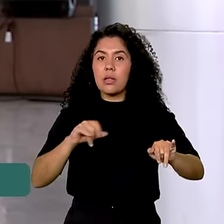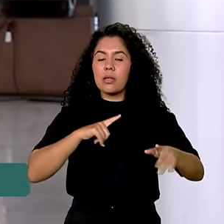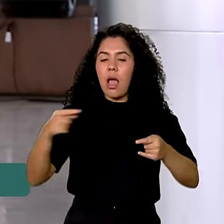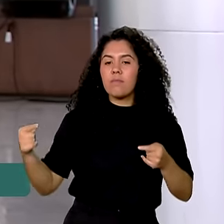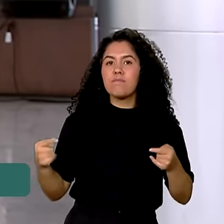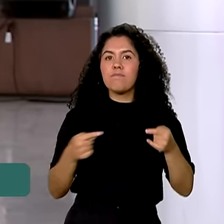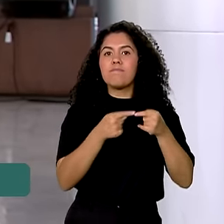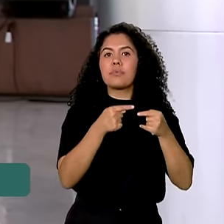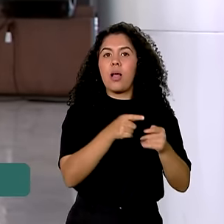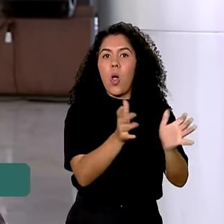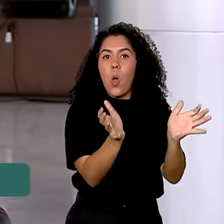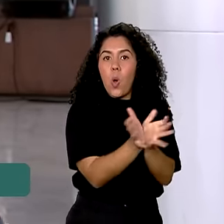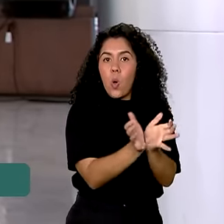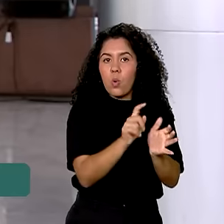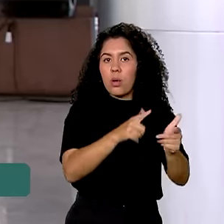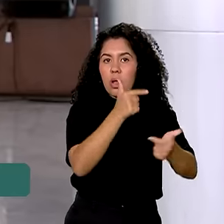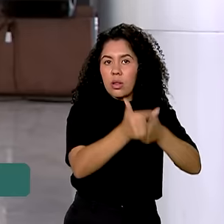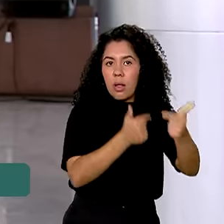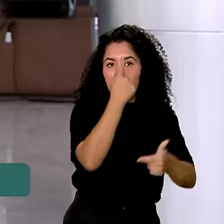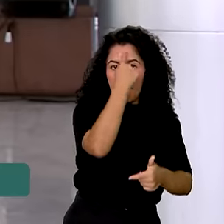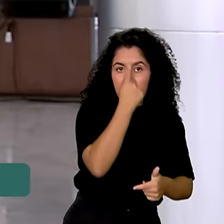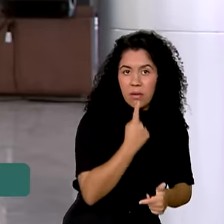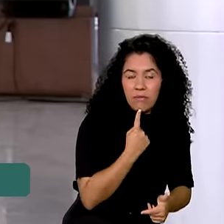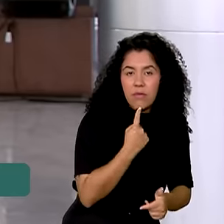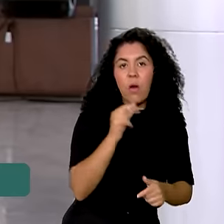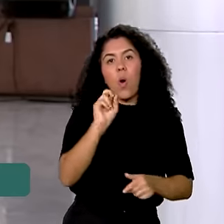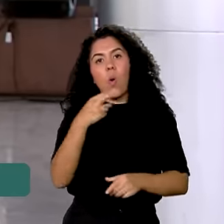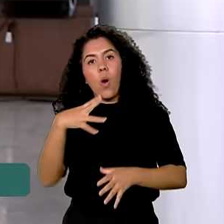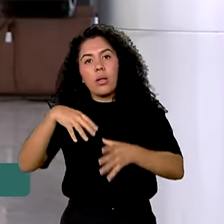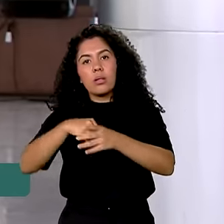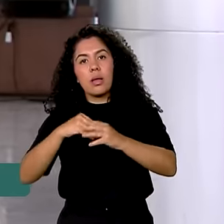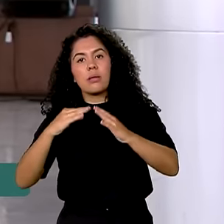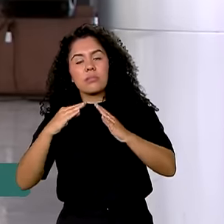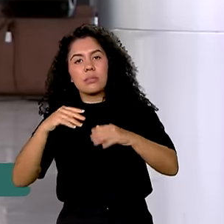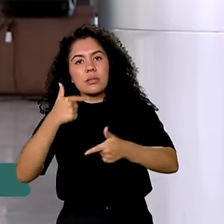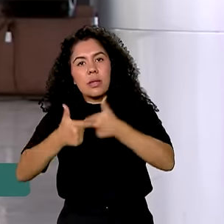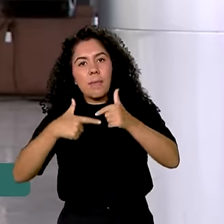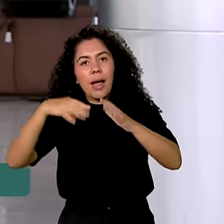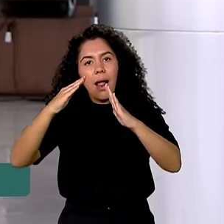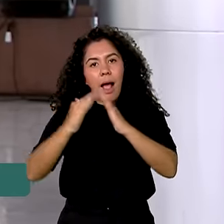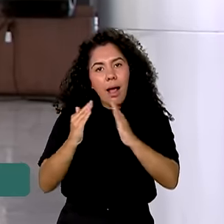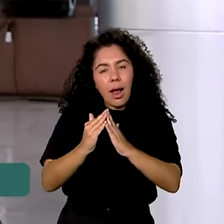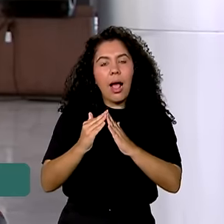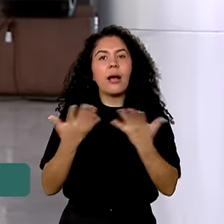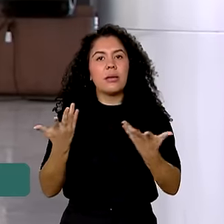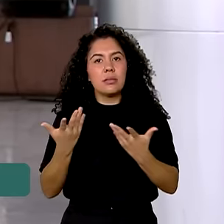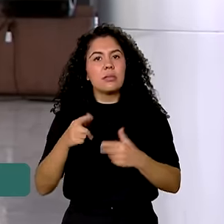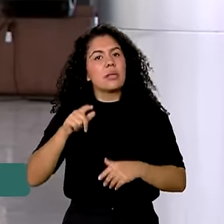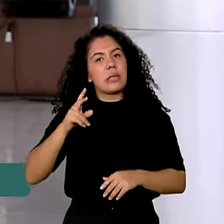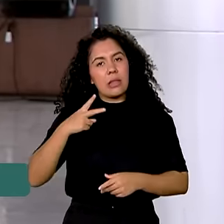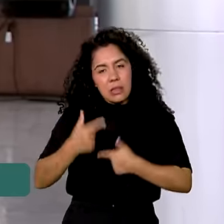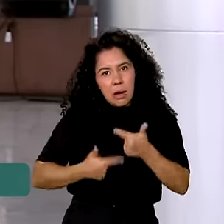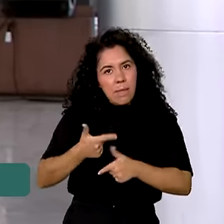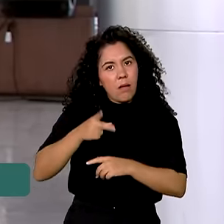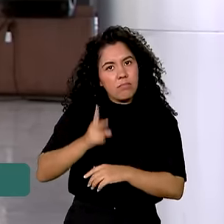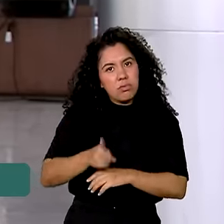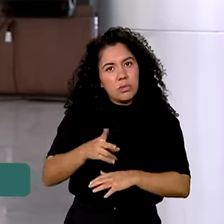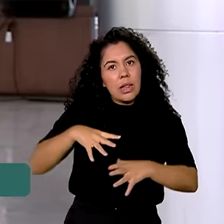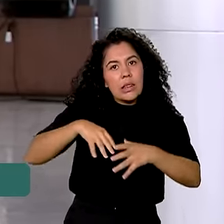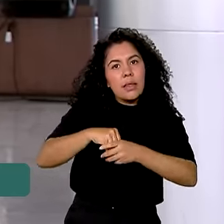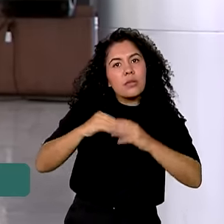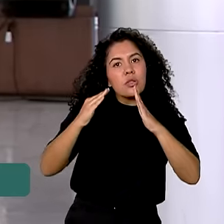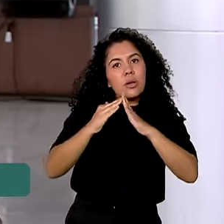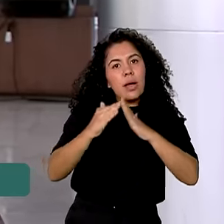categoria de trabalhador ou trabalhadora doméstica a pessoa que presta serviços de forma contínua em uma residência,